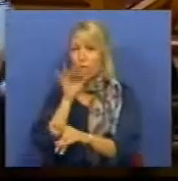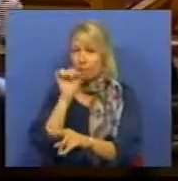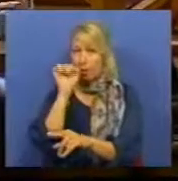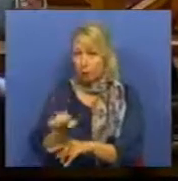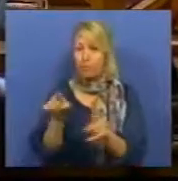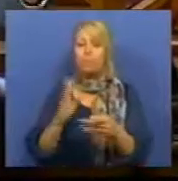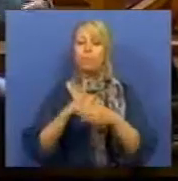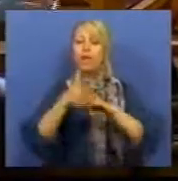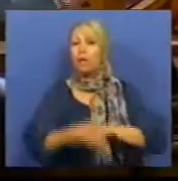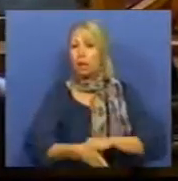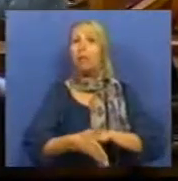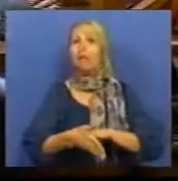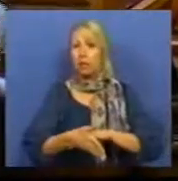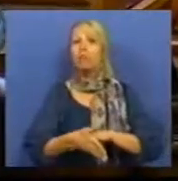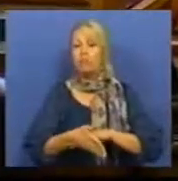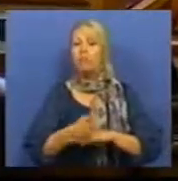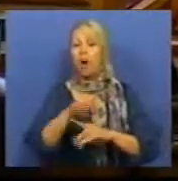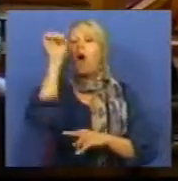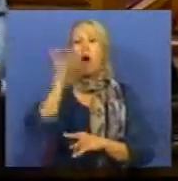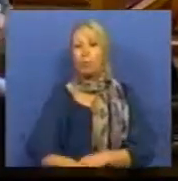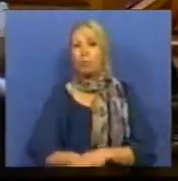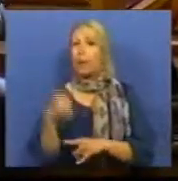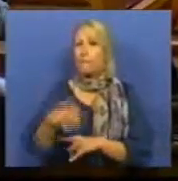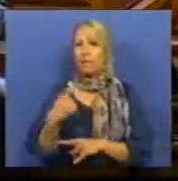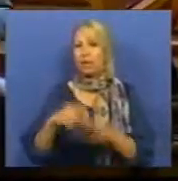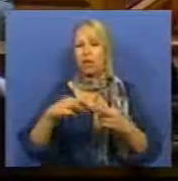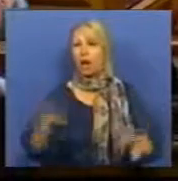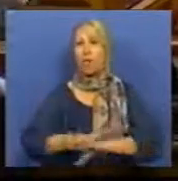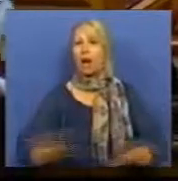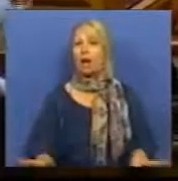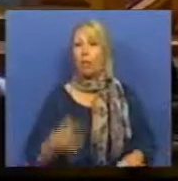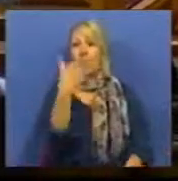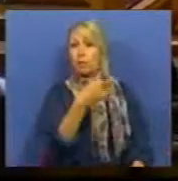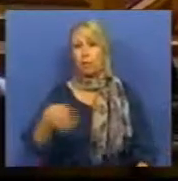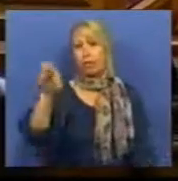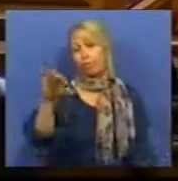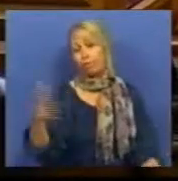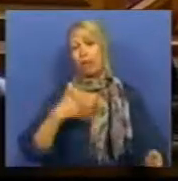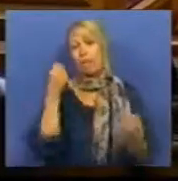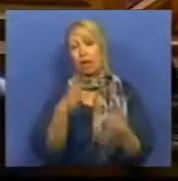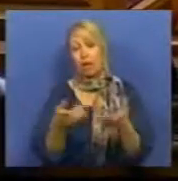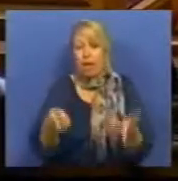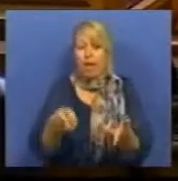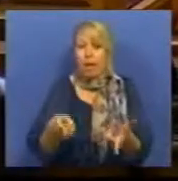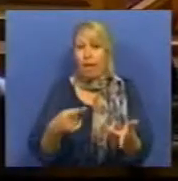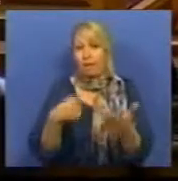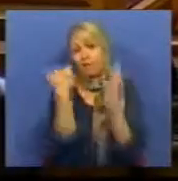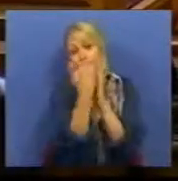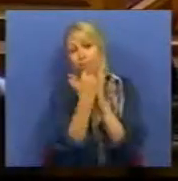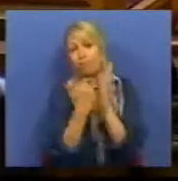intervenção fosse causa de perda de mandato. Em 1998, lamentavelmente, essa disposição foi